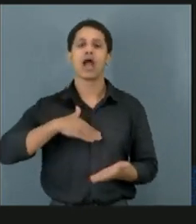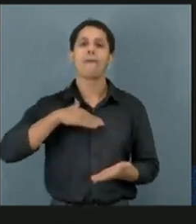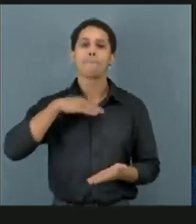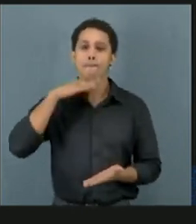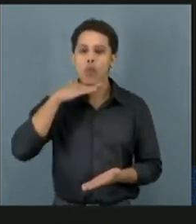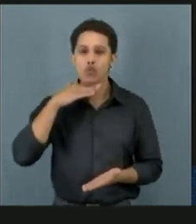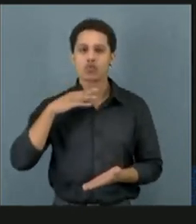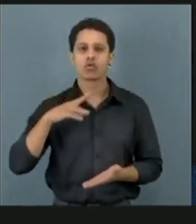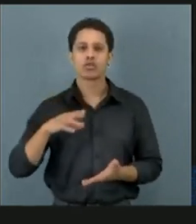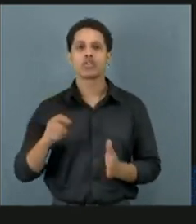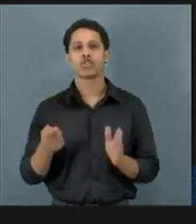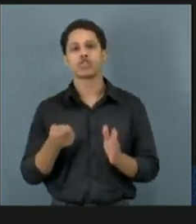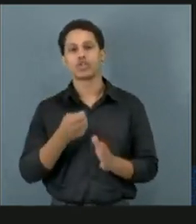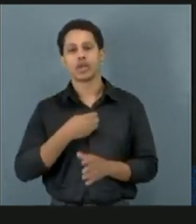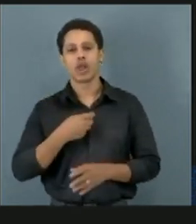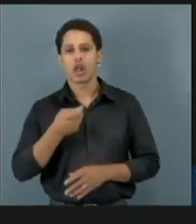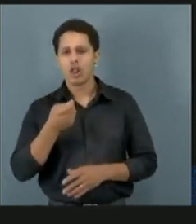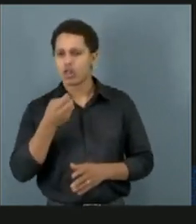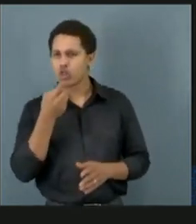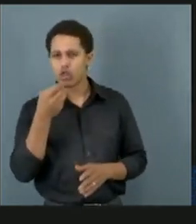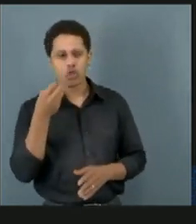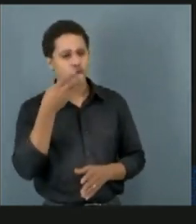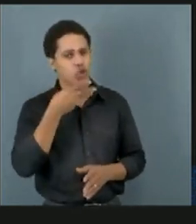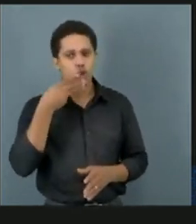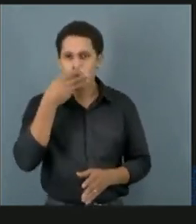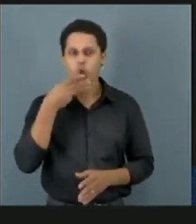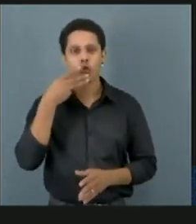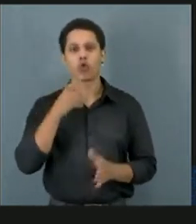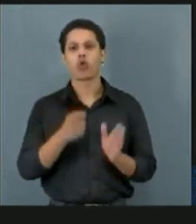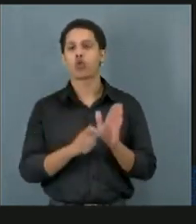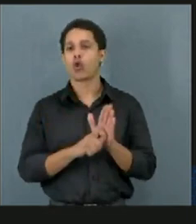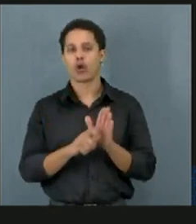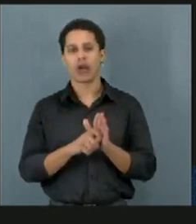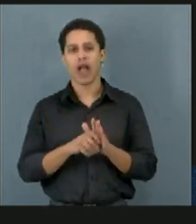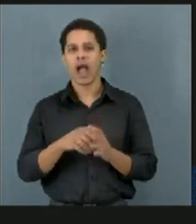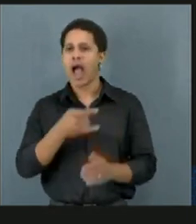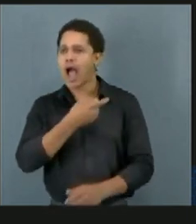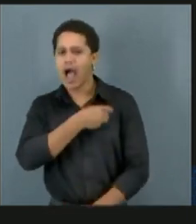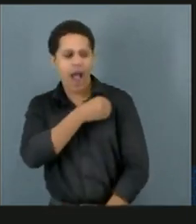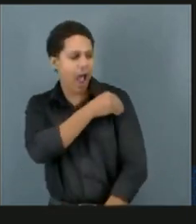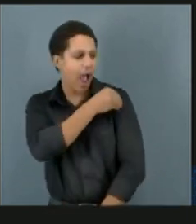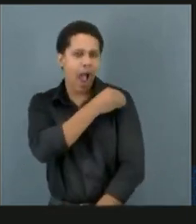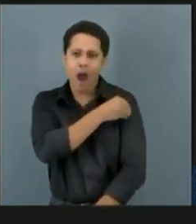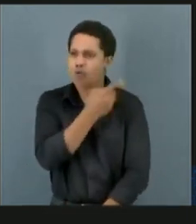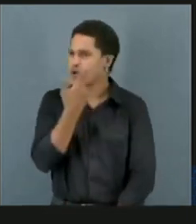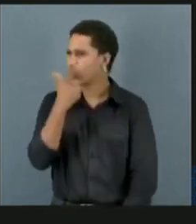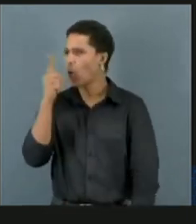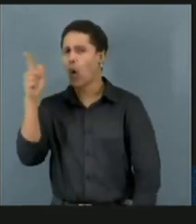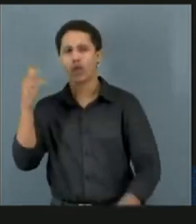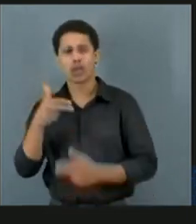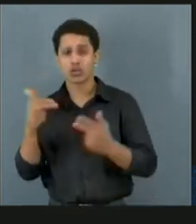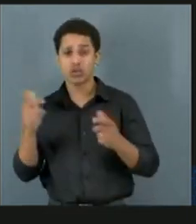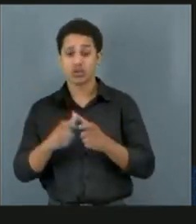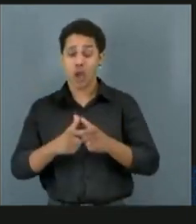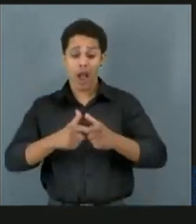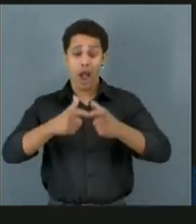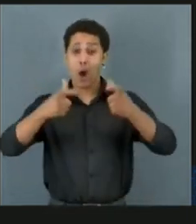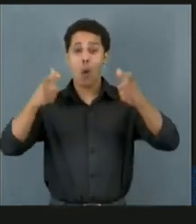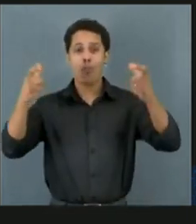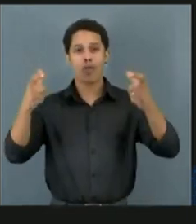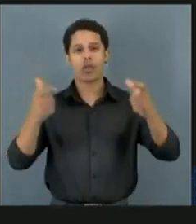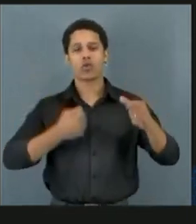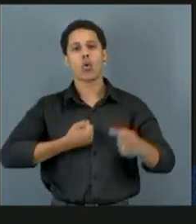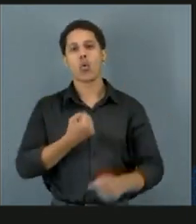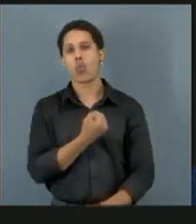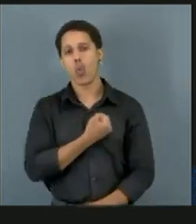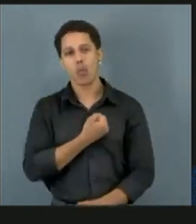psicoativas, álcool e outras drogas, só eleva os números dos nossos suicidas. E a gente tem que